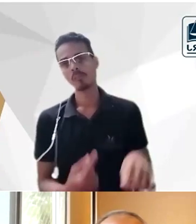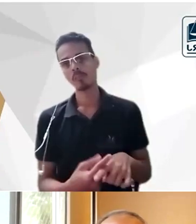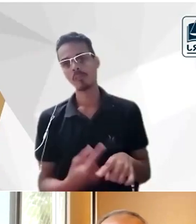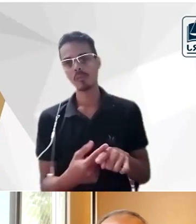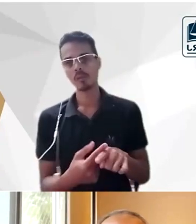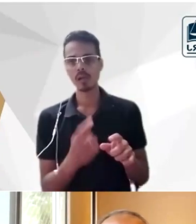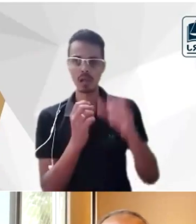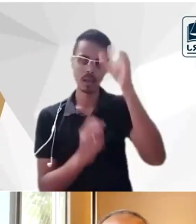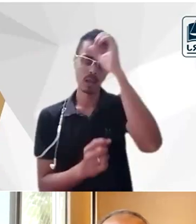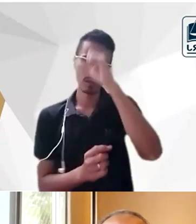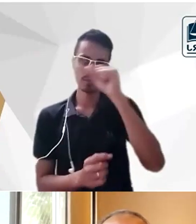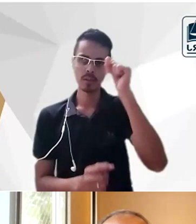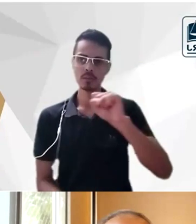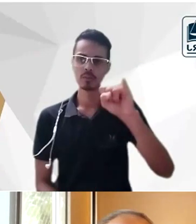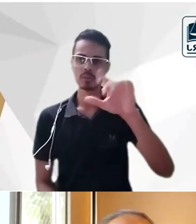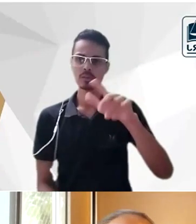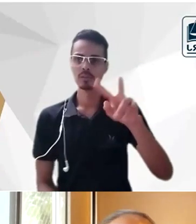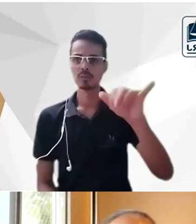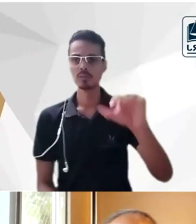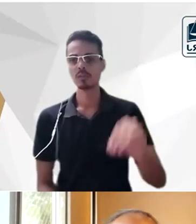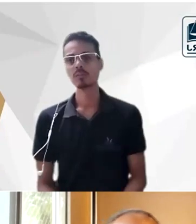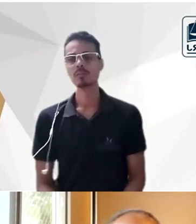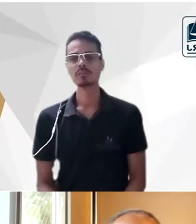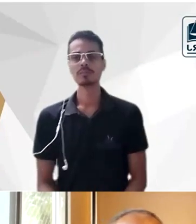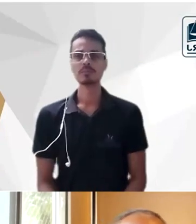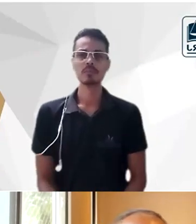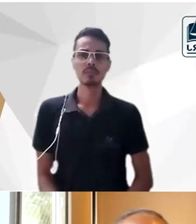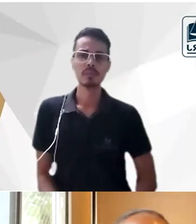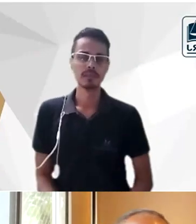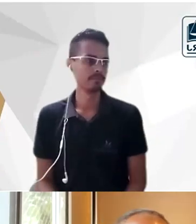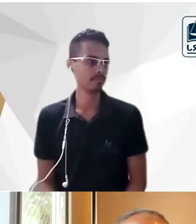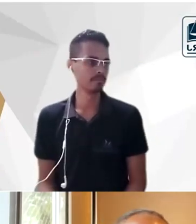então vou passar a palavra aqui para professor Wenceslau para fazer suas considerações